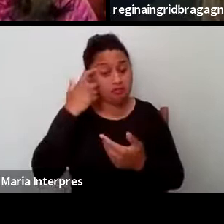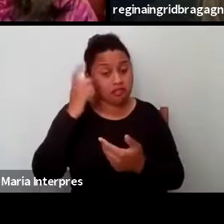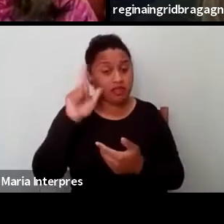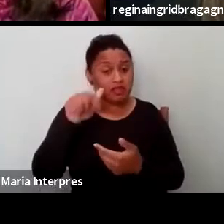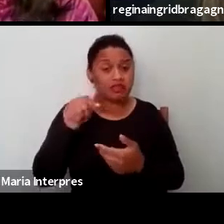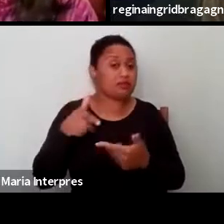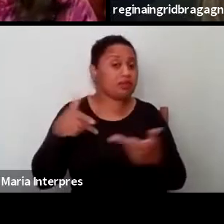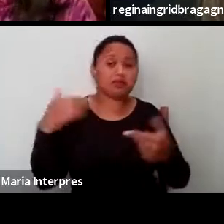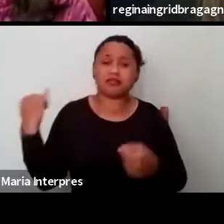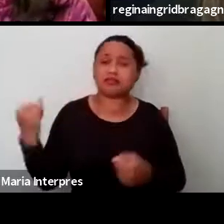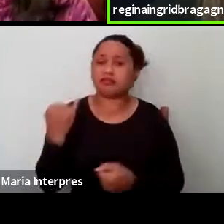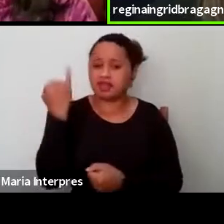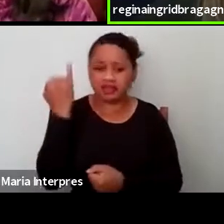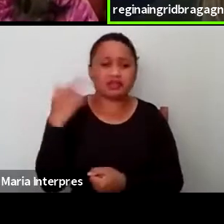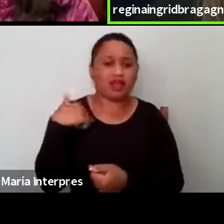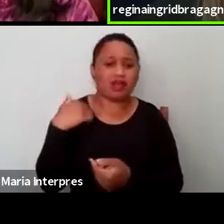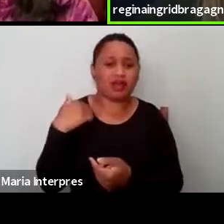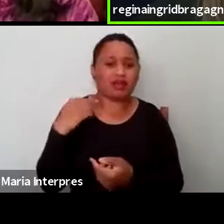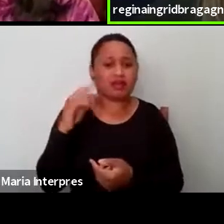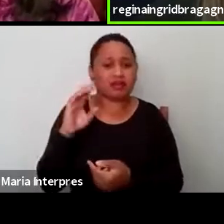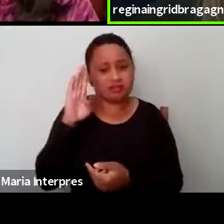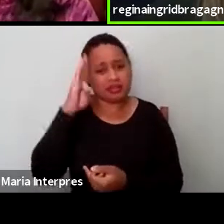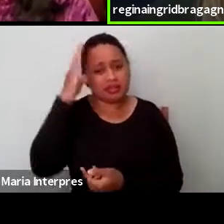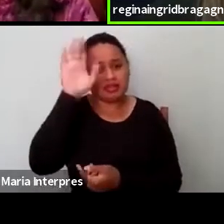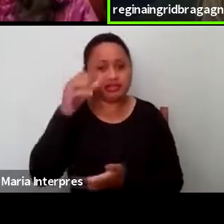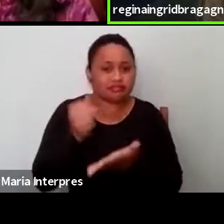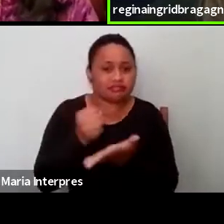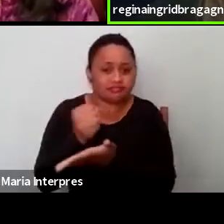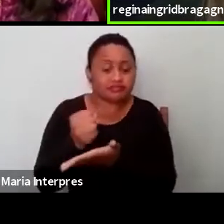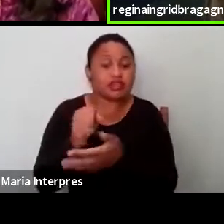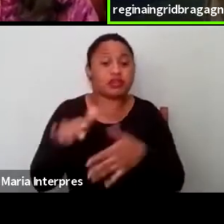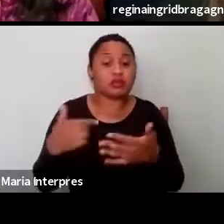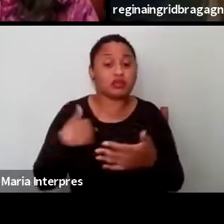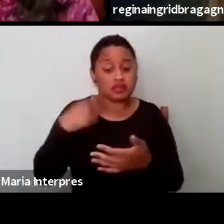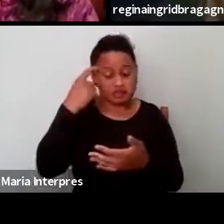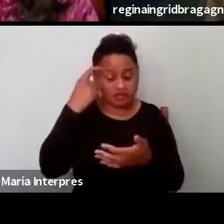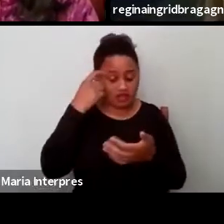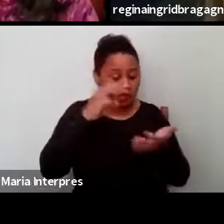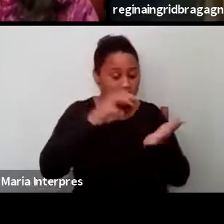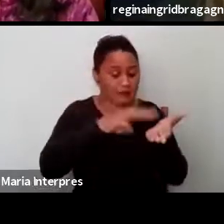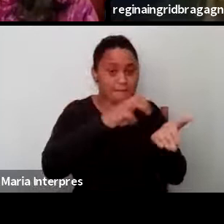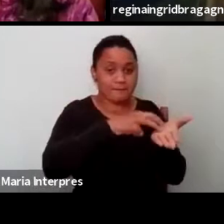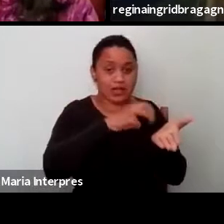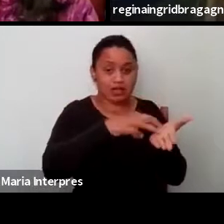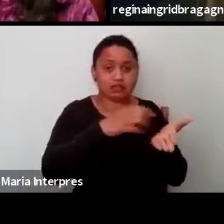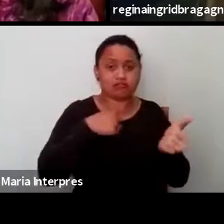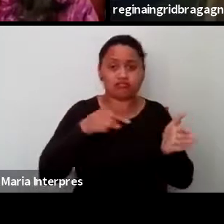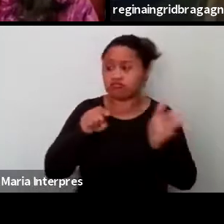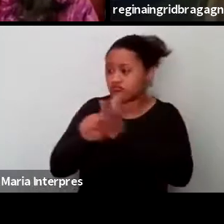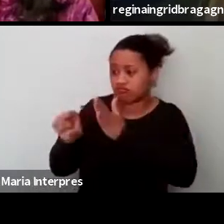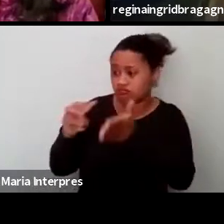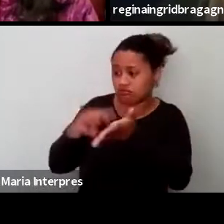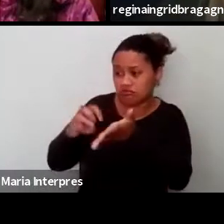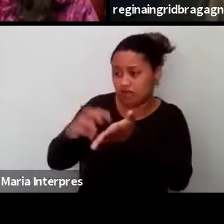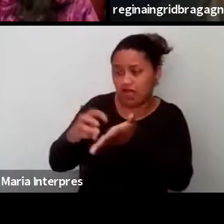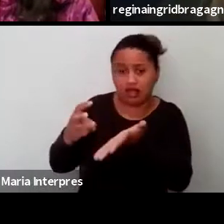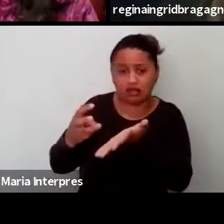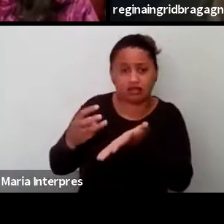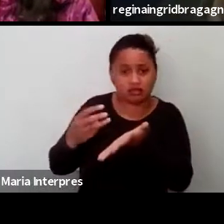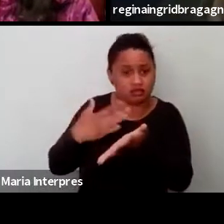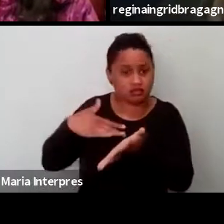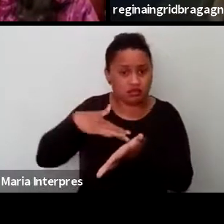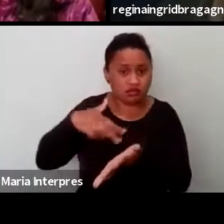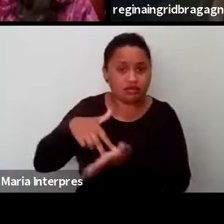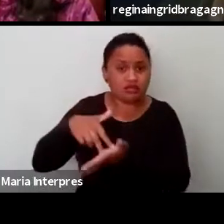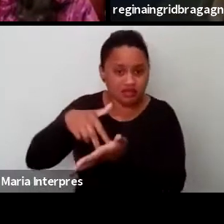central, central, né? Porque quando você pensa nos métodos, você foi com uma pergunta de método do nosso lugar, mesmo